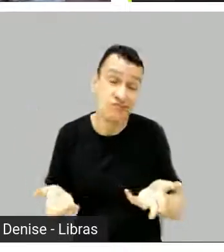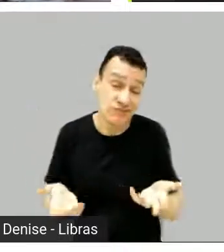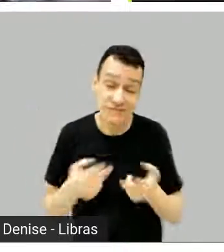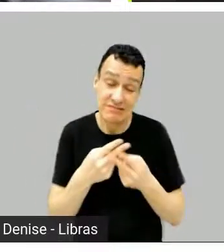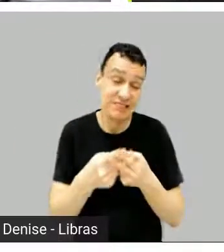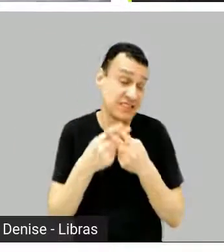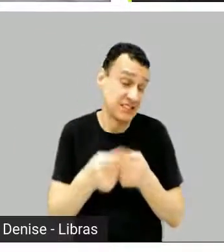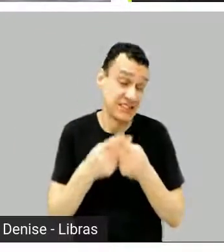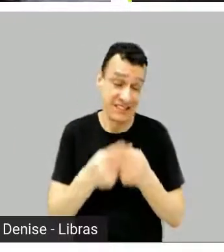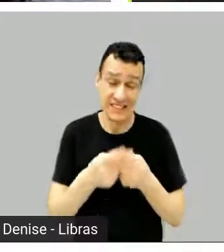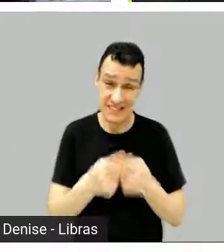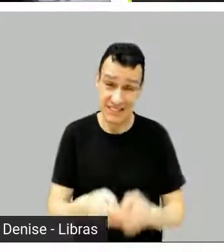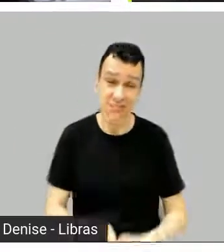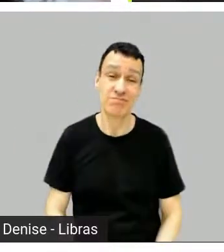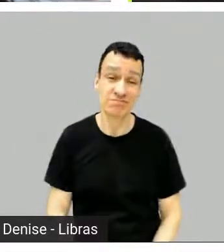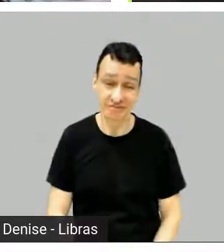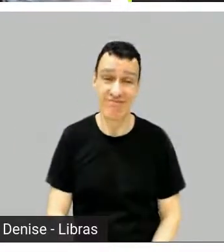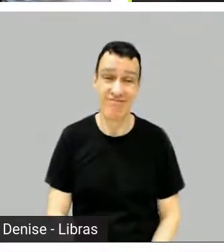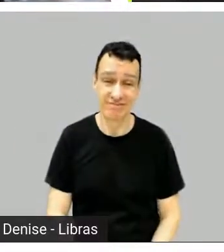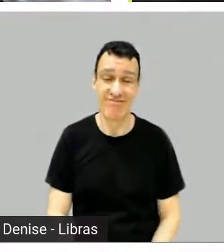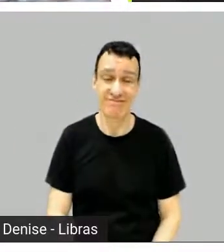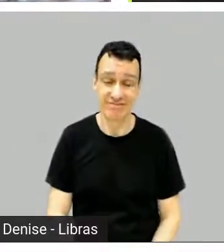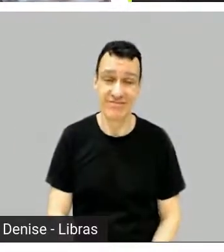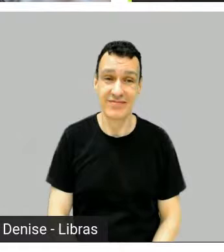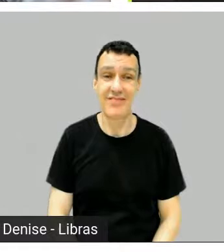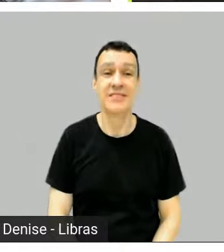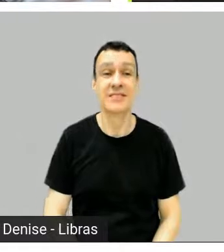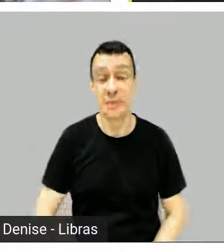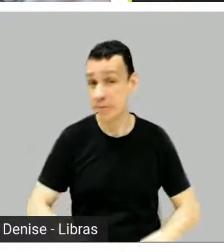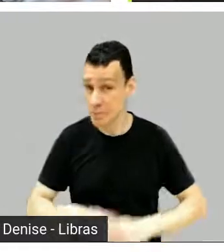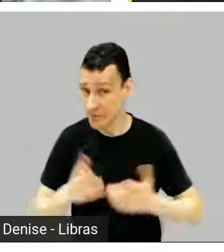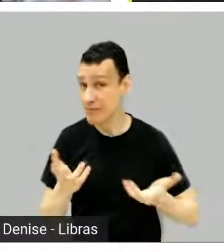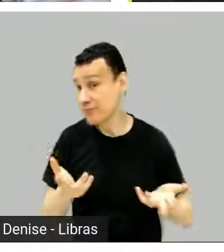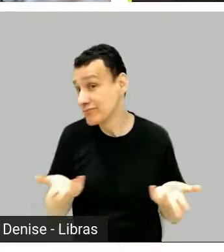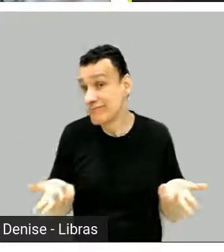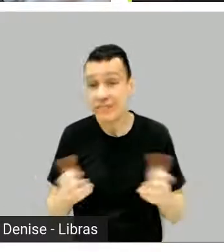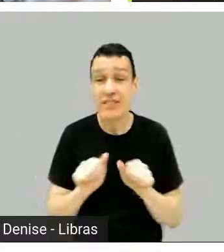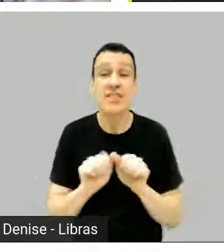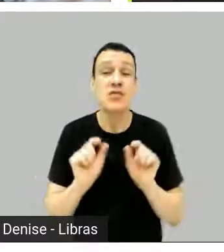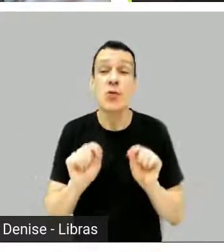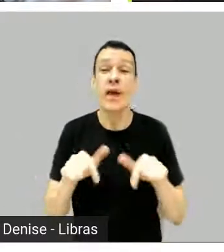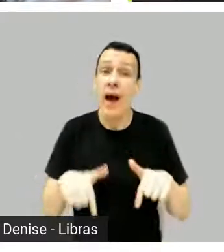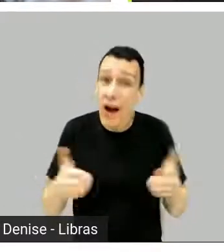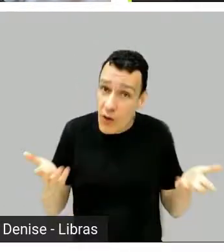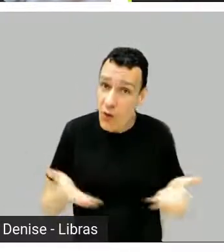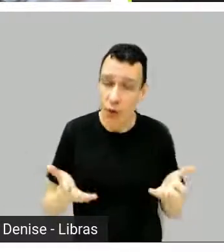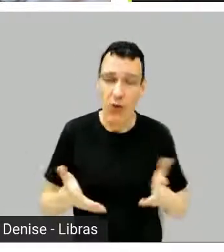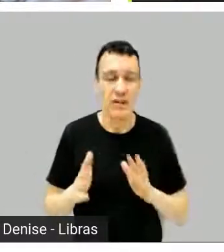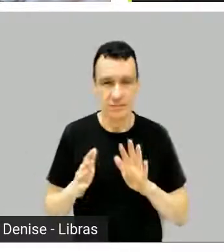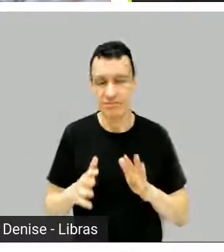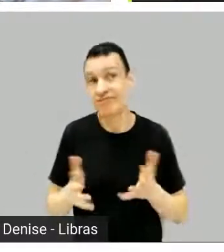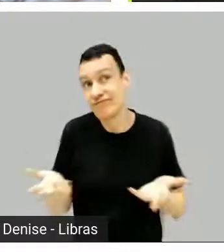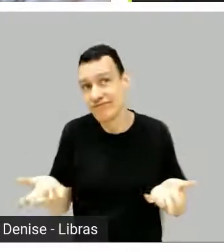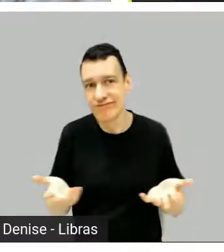Bom, fazer o quê? Fazer o agora, né? É,